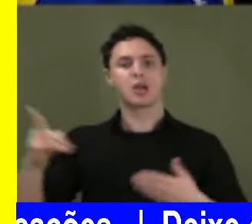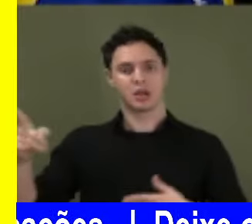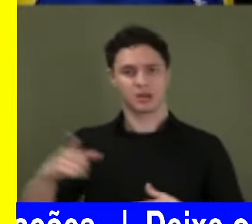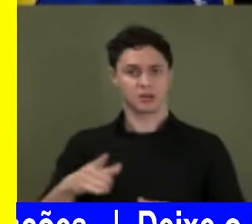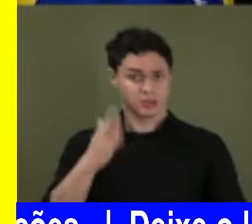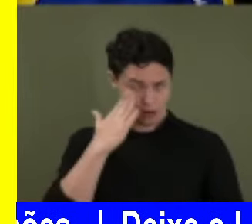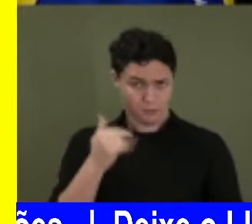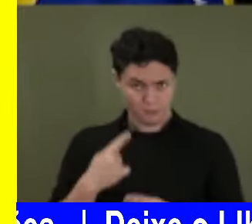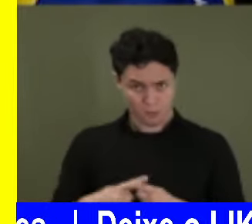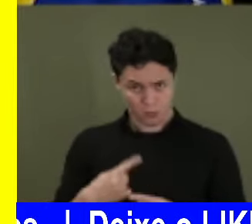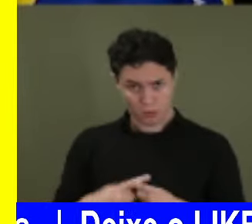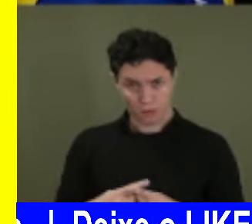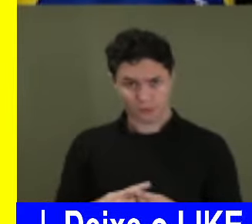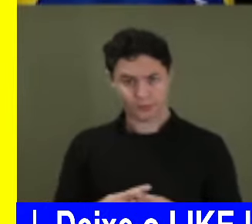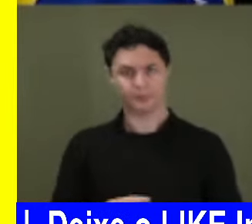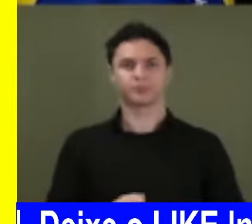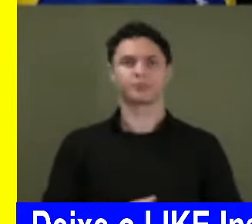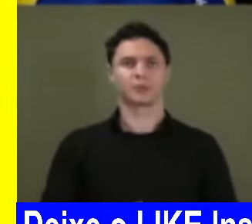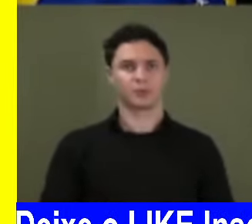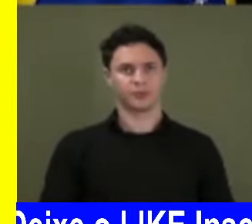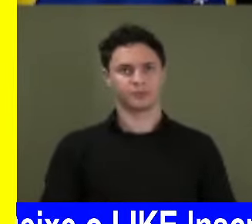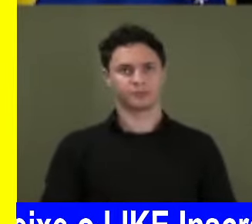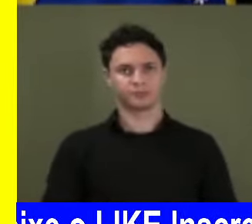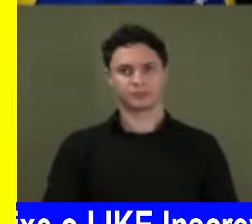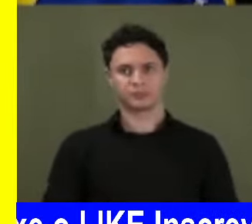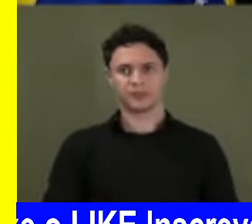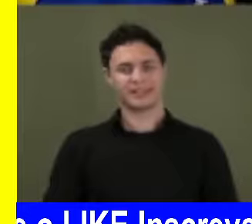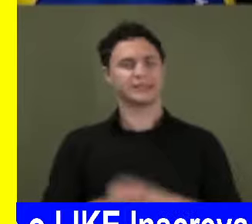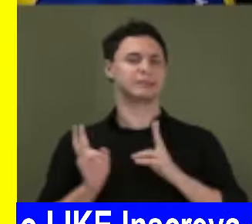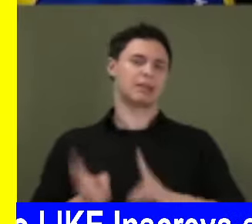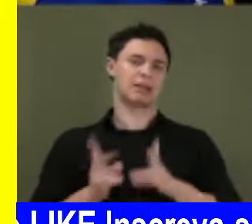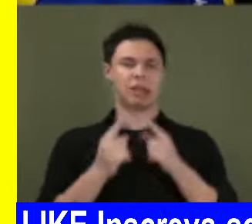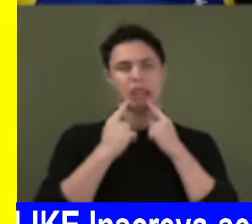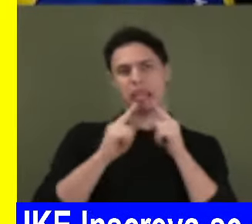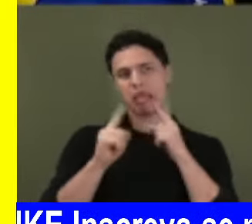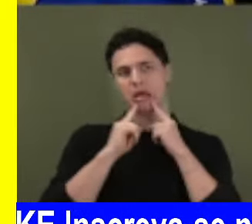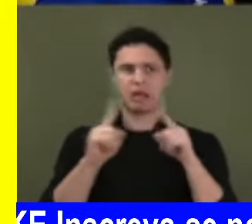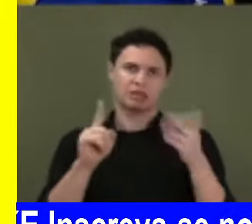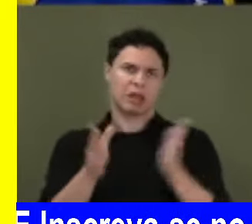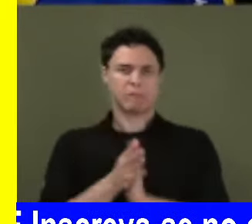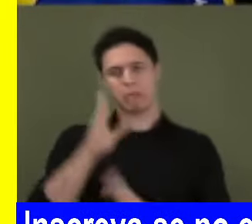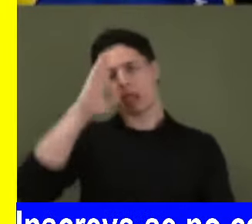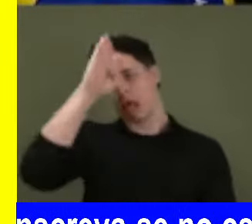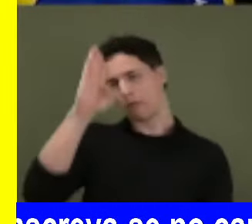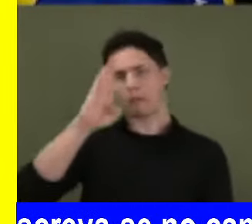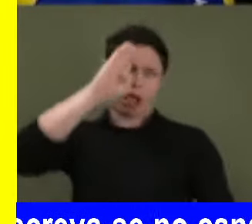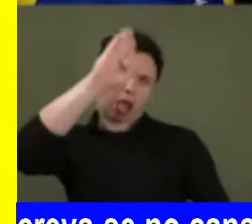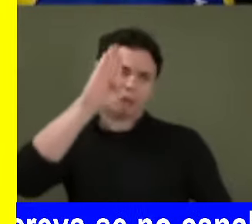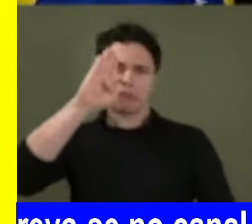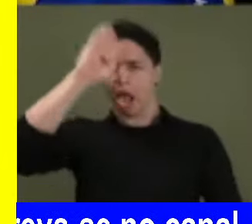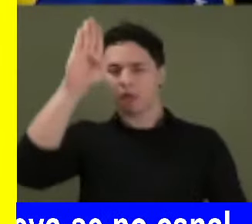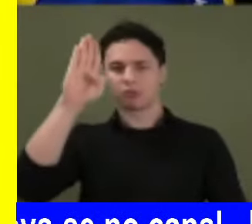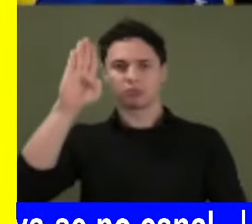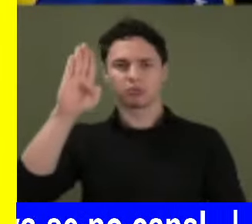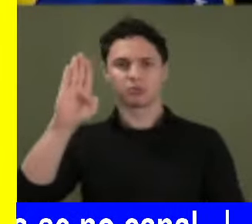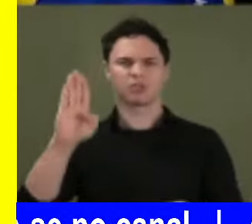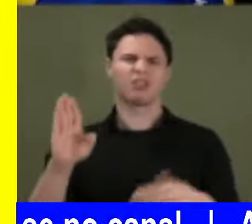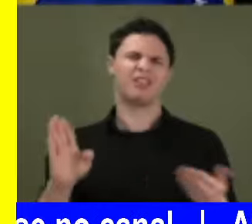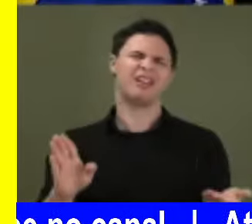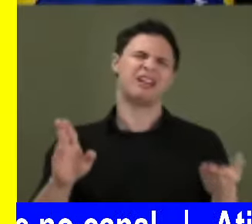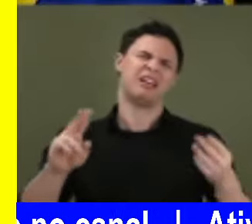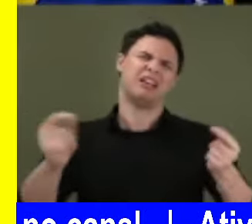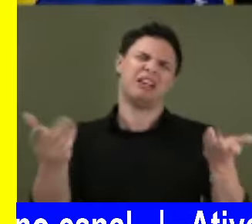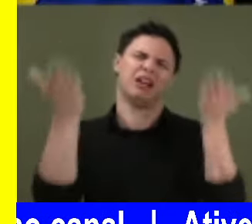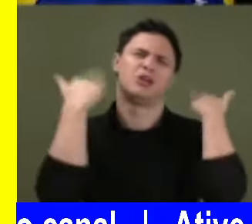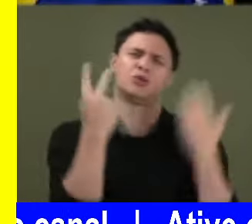Girão, você sabe por quê? Porque toda hora a ladainha fica falando, Bolsonaro, Bolsonaro, Bolsonaro, Bolsonaro. Meus amigos, já tem dois anos, já